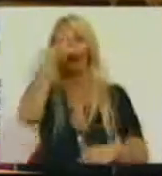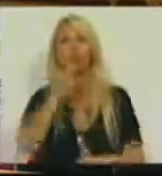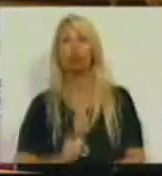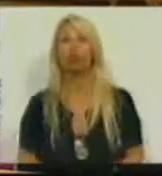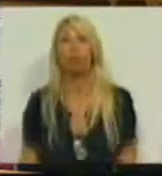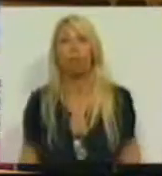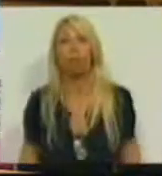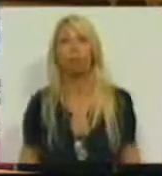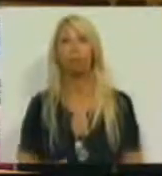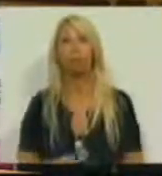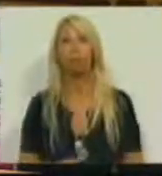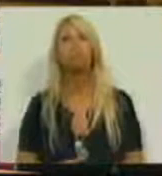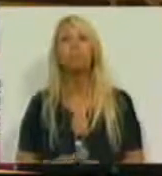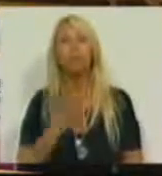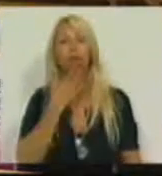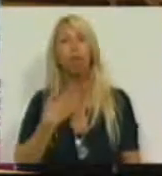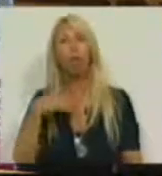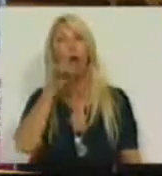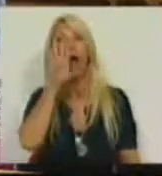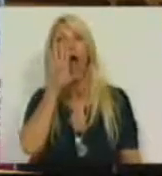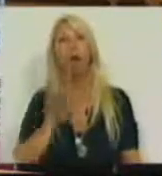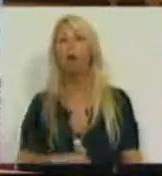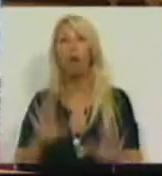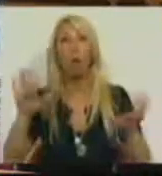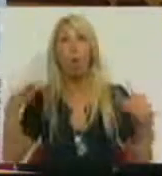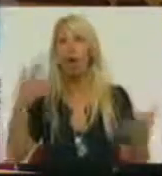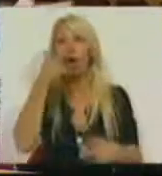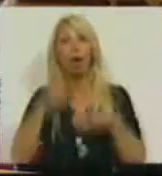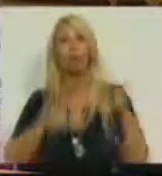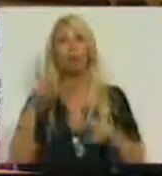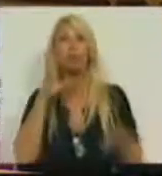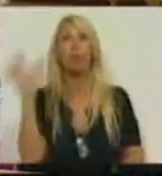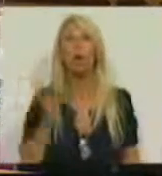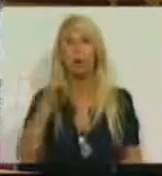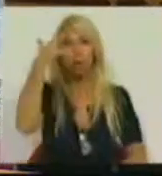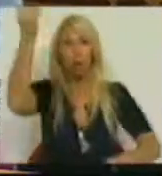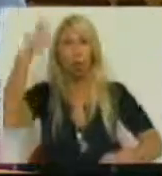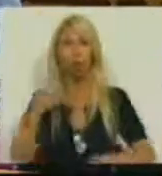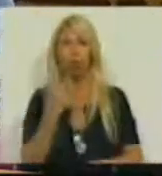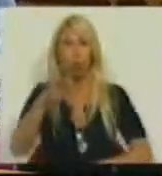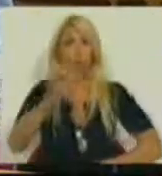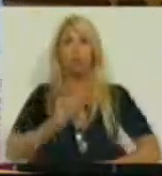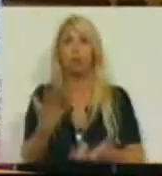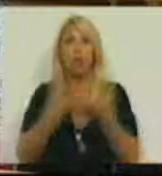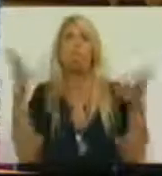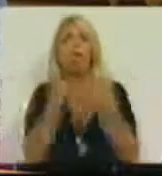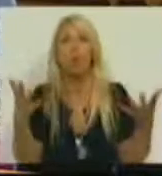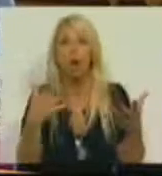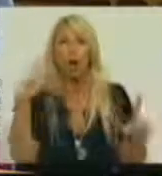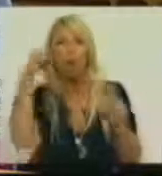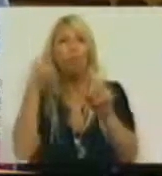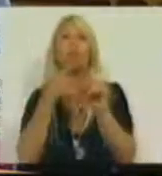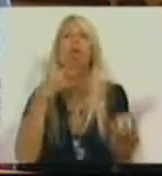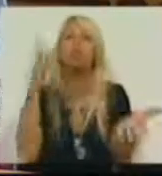e deixam, de facto, de boca aberta qualquer um que tente compreender no PSD e na maioria alguma intenção real